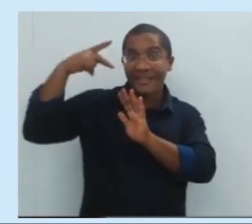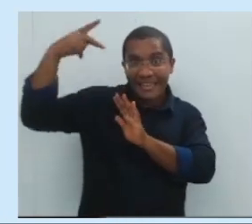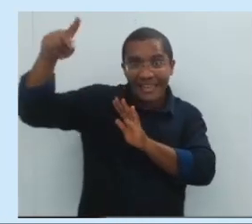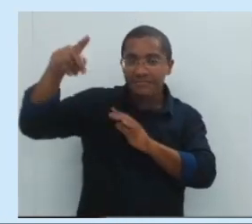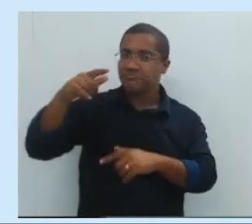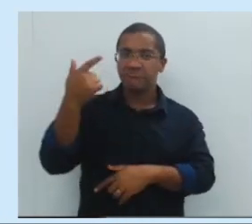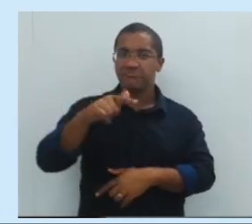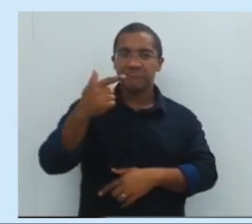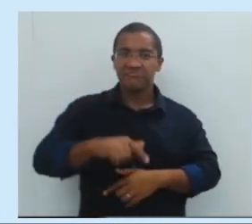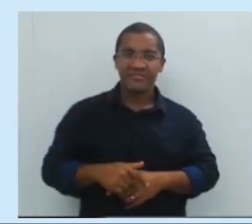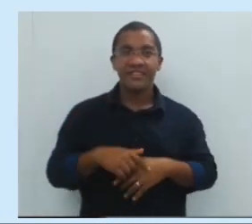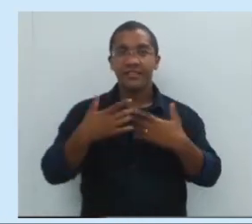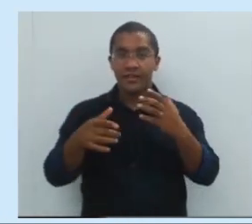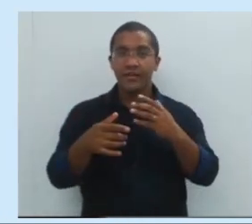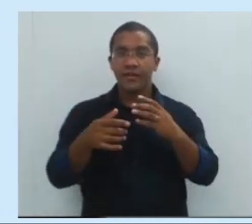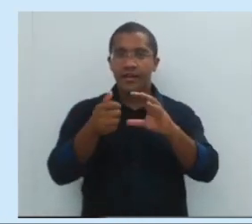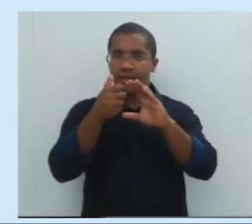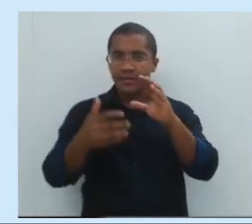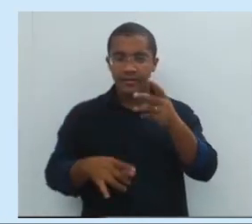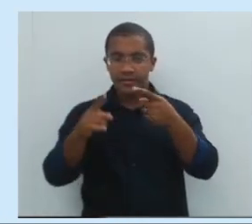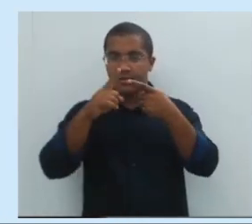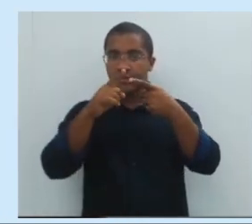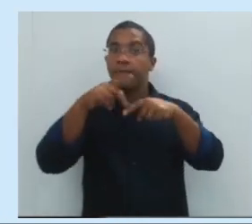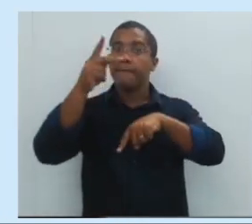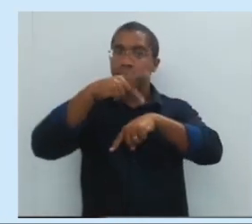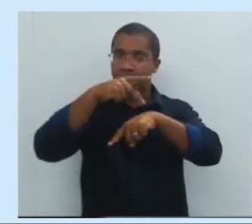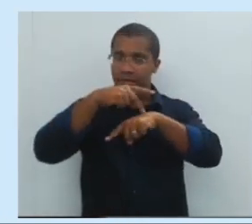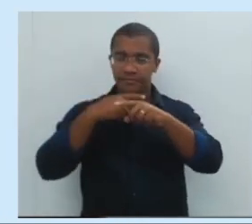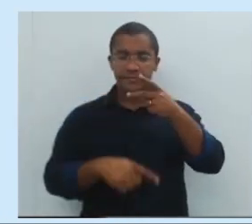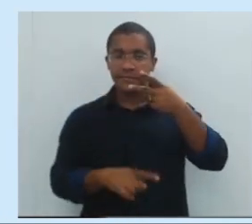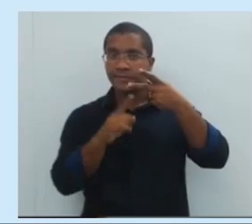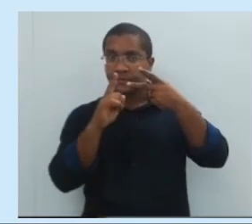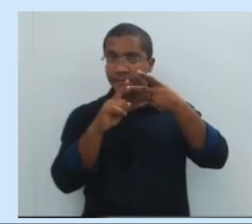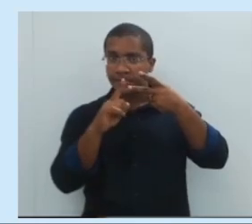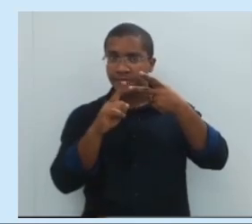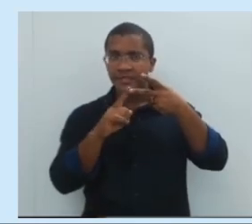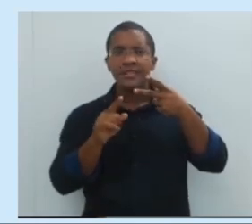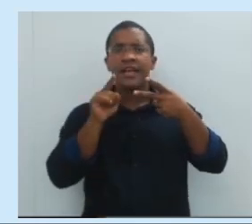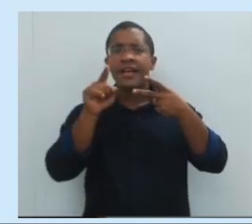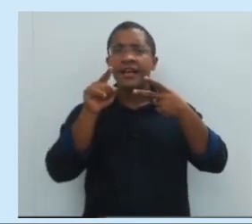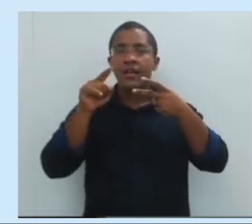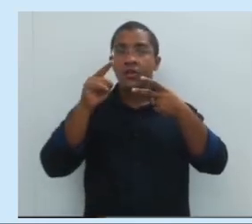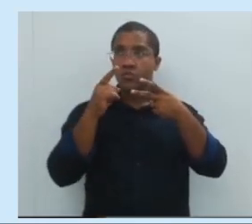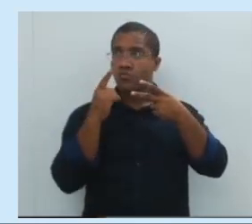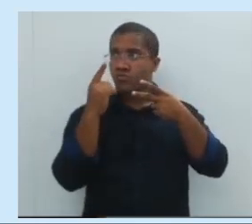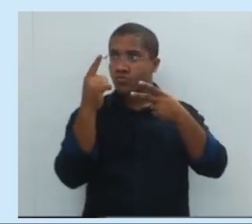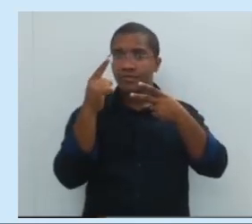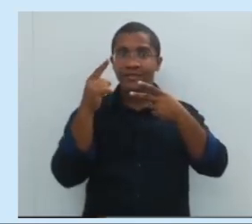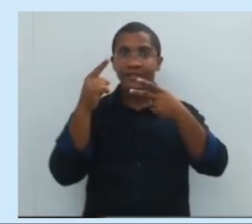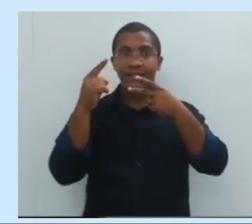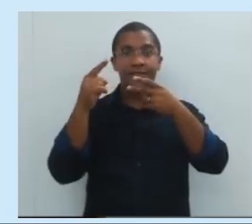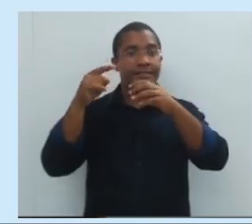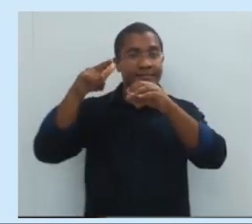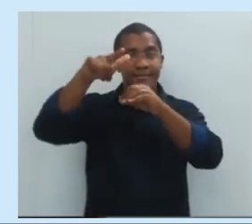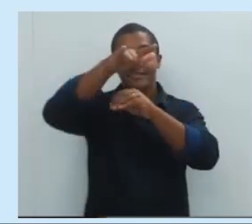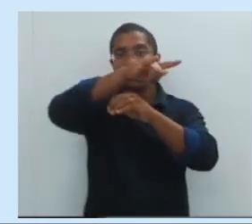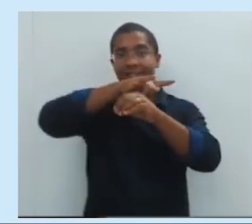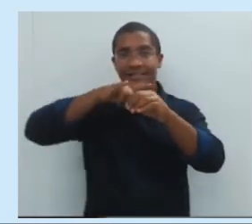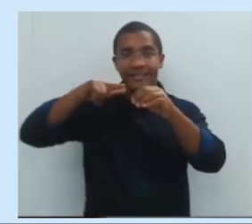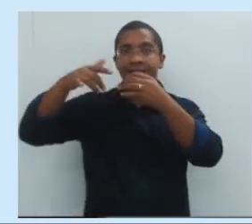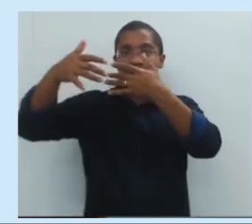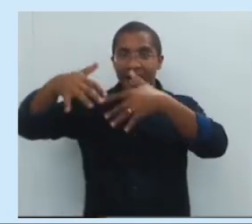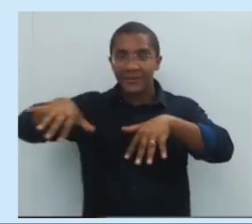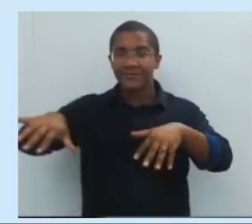Três características, primeiro, rochosa. Segundo, é o único satélite do nosso